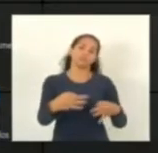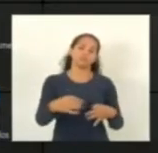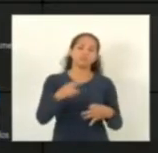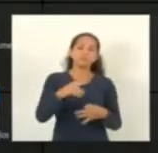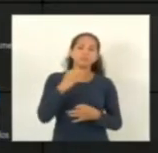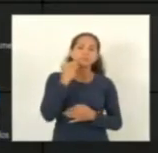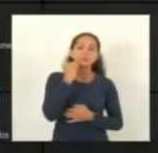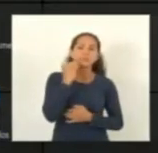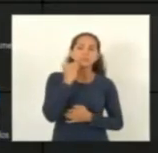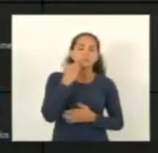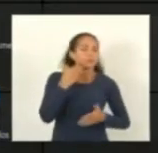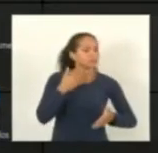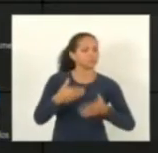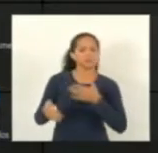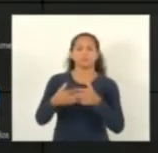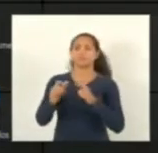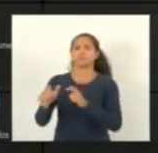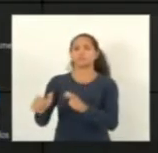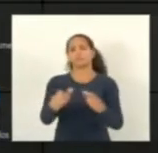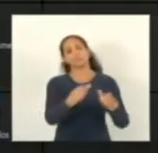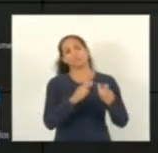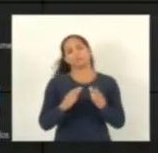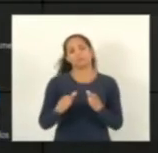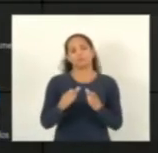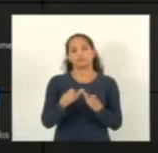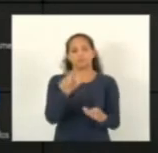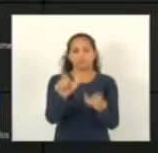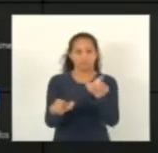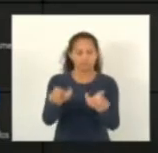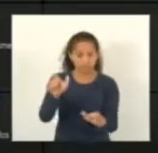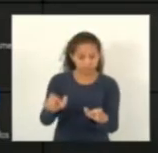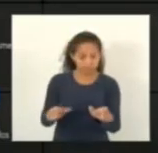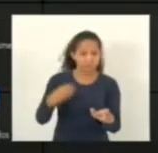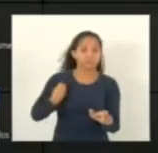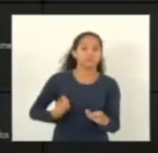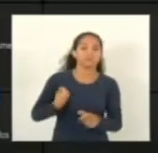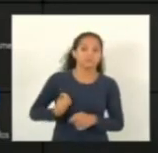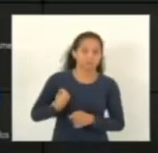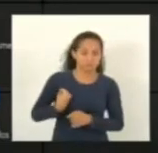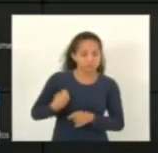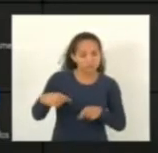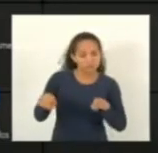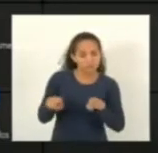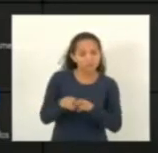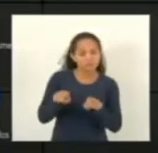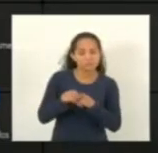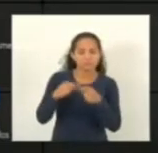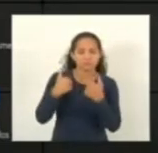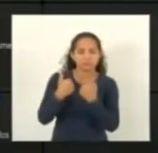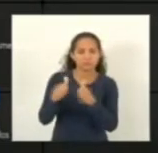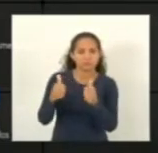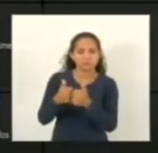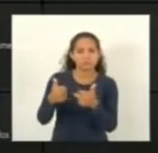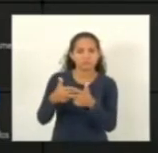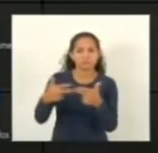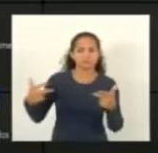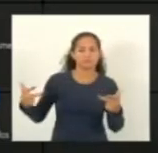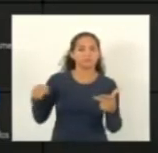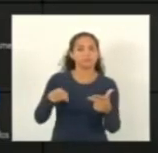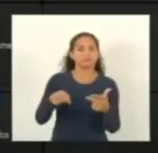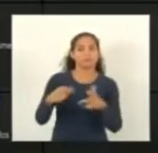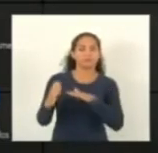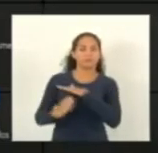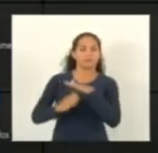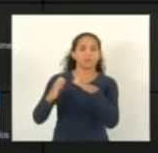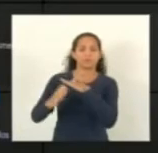óbvio que em qualquer local que o cidadão esteja, inclusive no transporte coletivo, as empresas que prestem